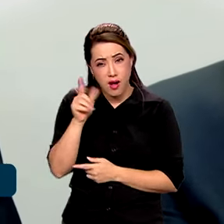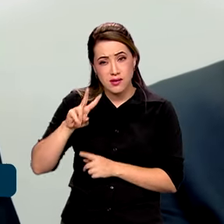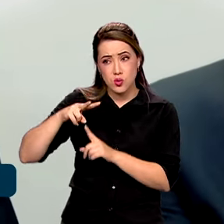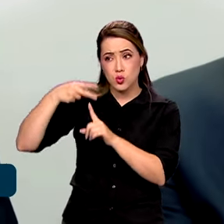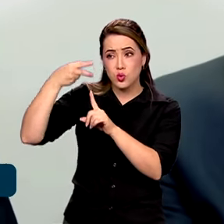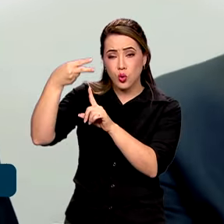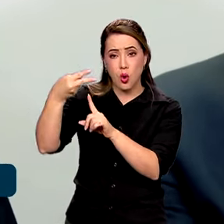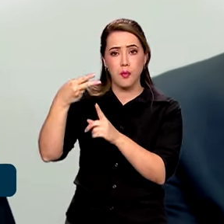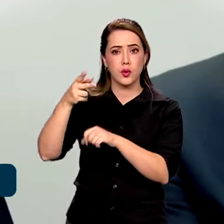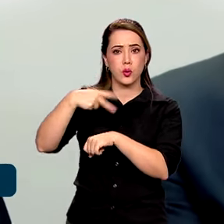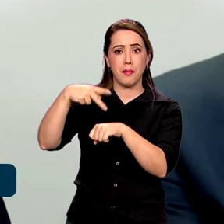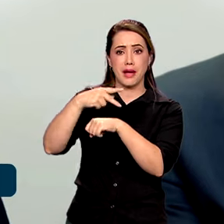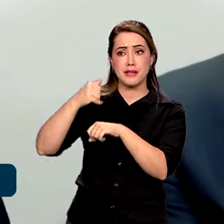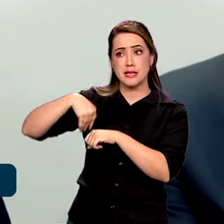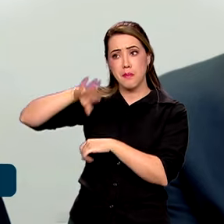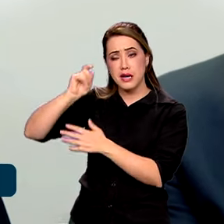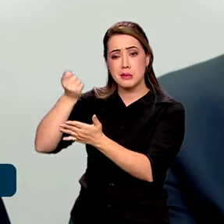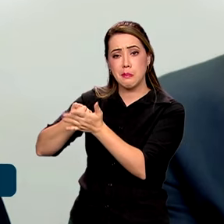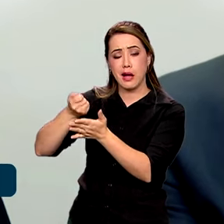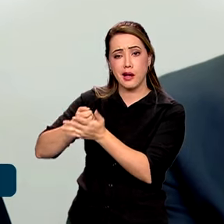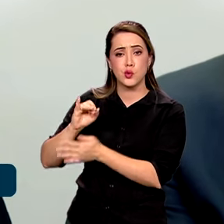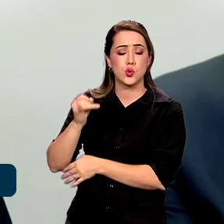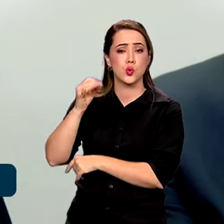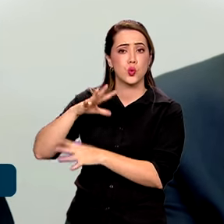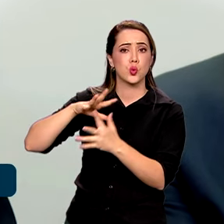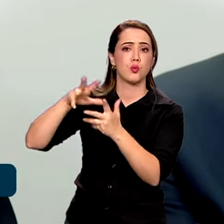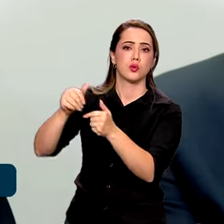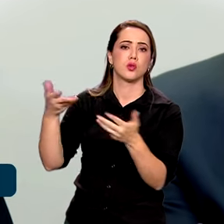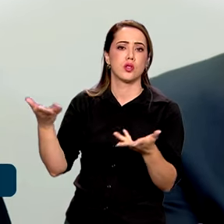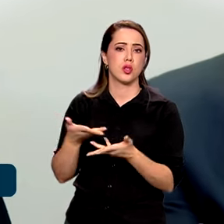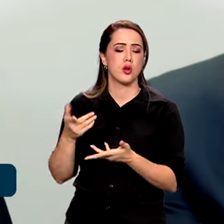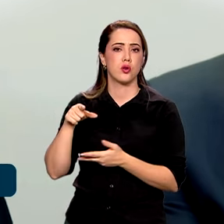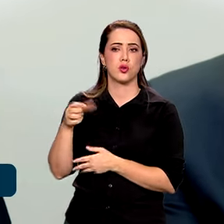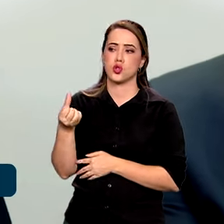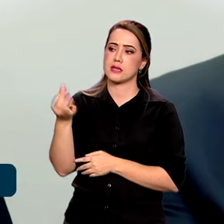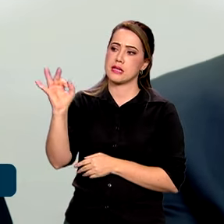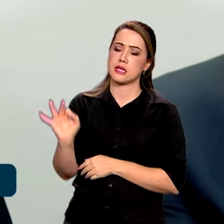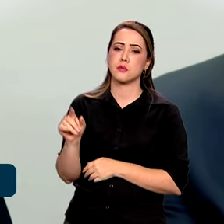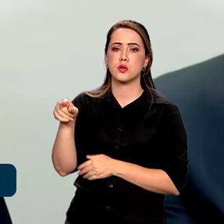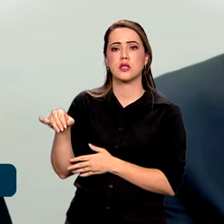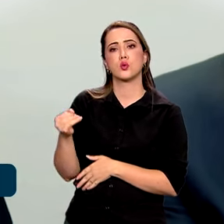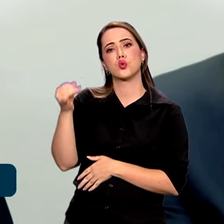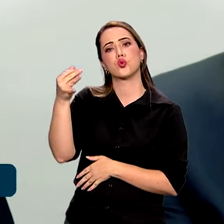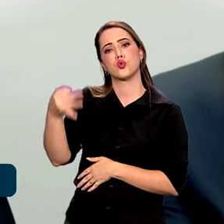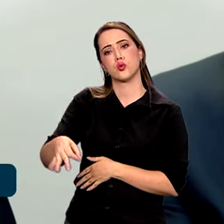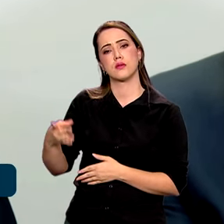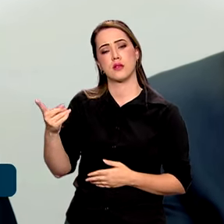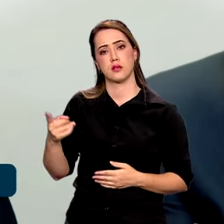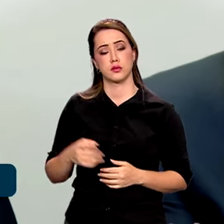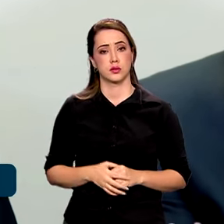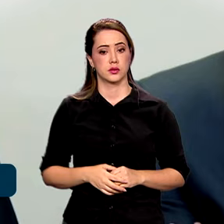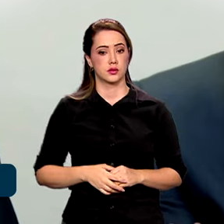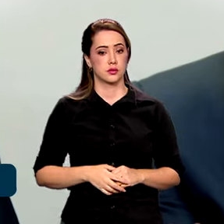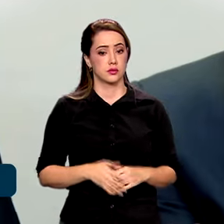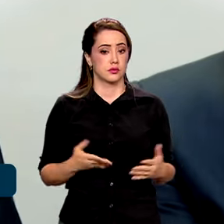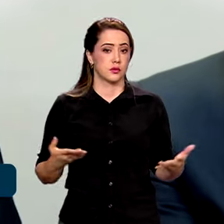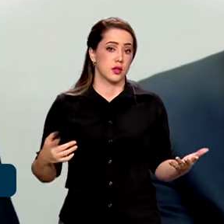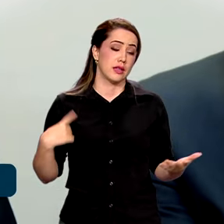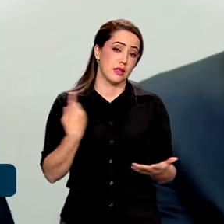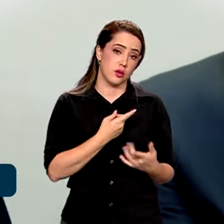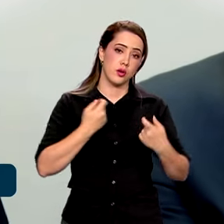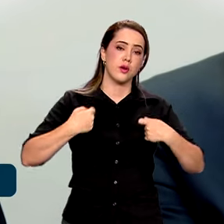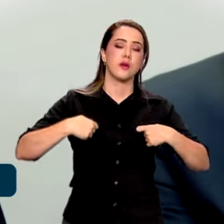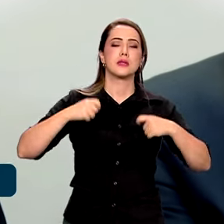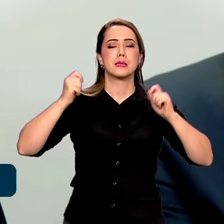do país que mais paga juros no mundo, que hoje está pagando 6% de juros real. Então, nós temos